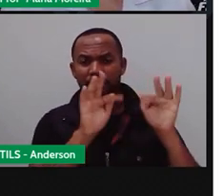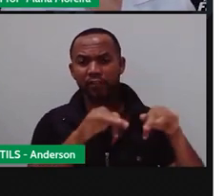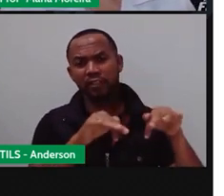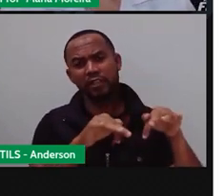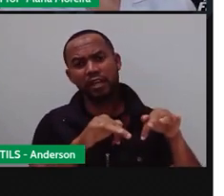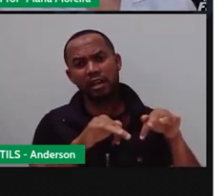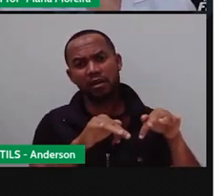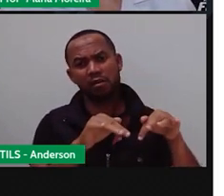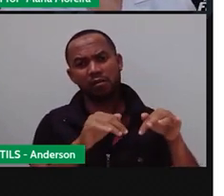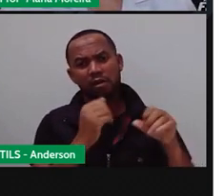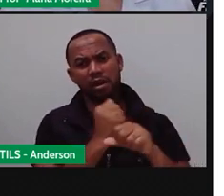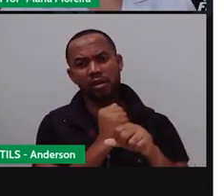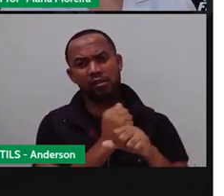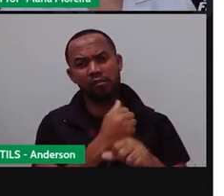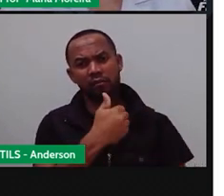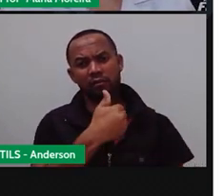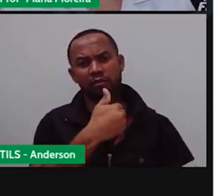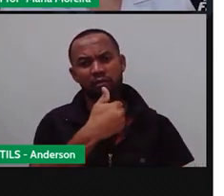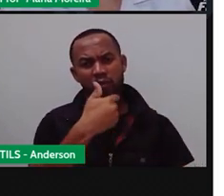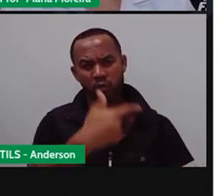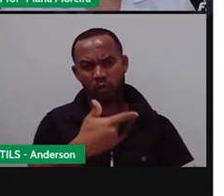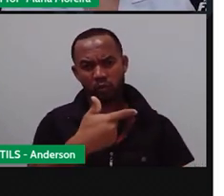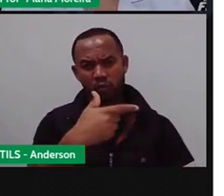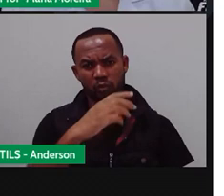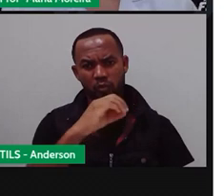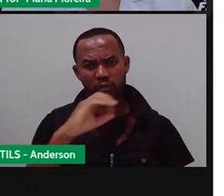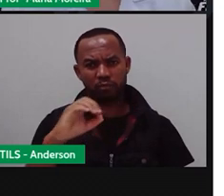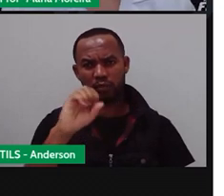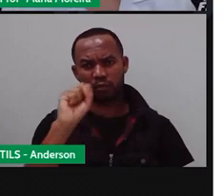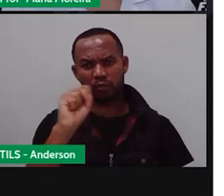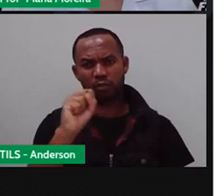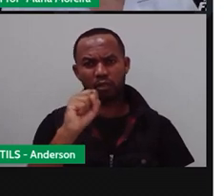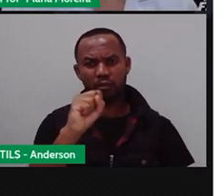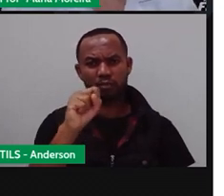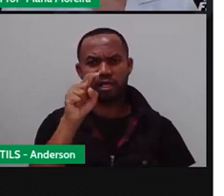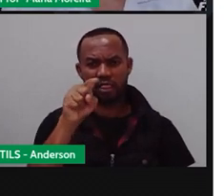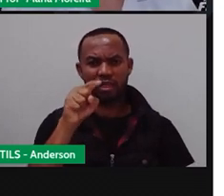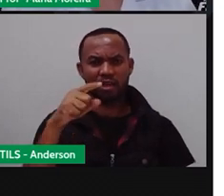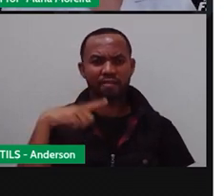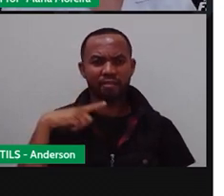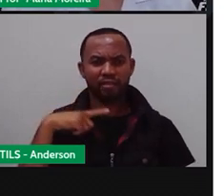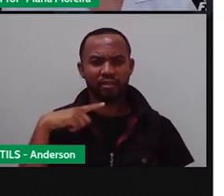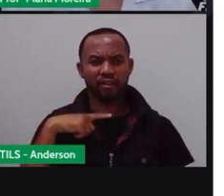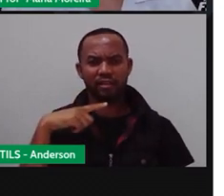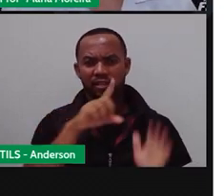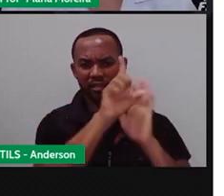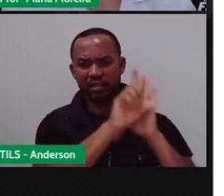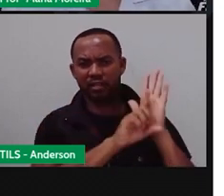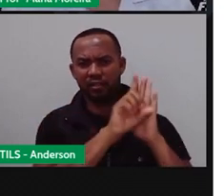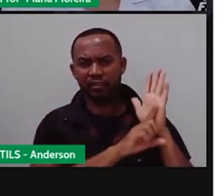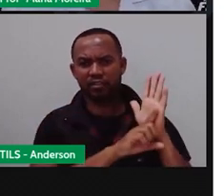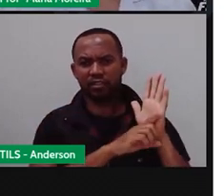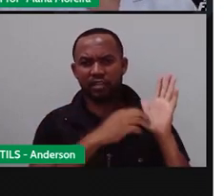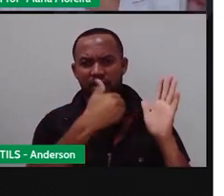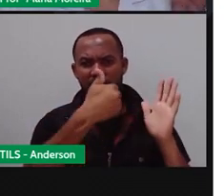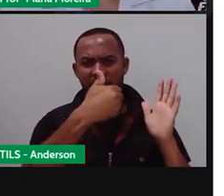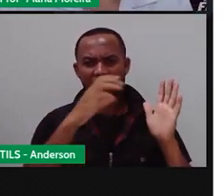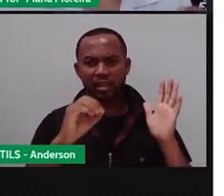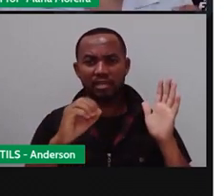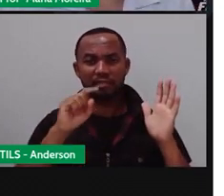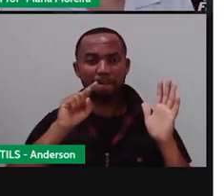e nessa lista se classifica 10.500 espécies como ameaçadas. Imagine só,